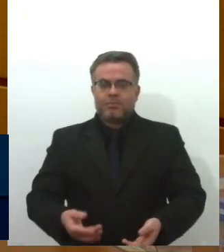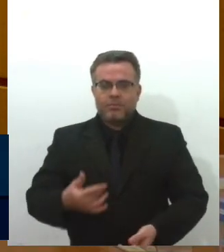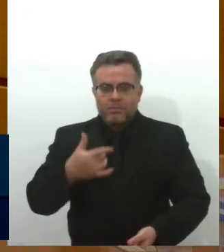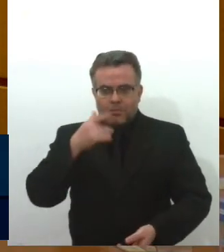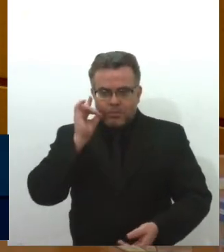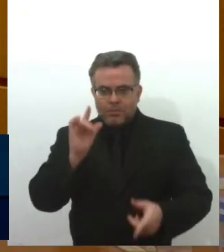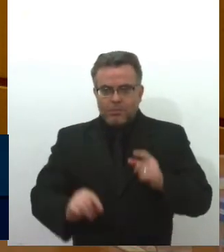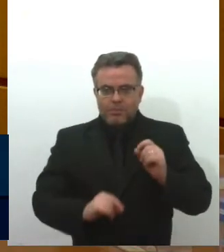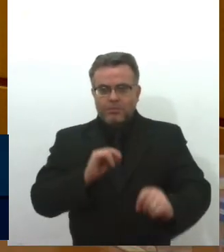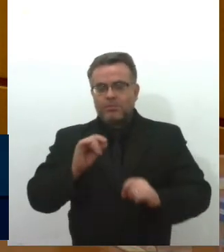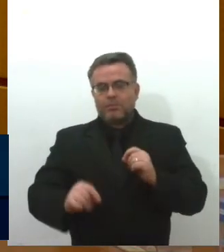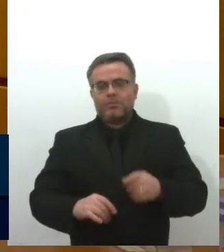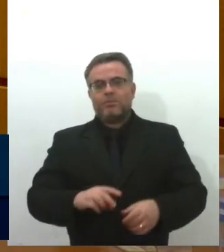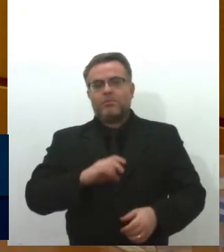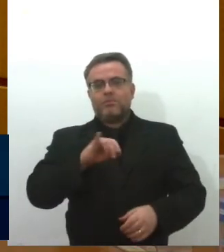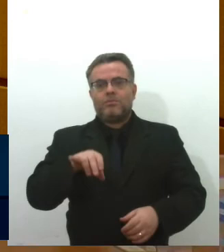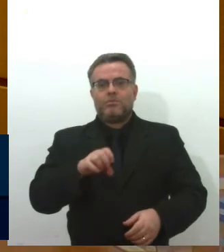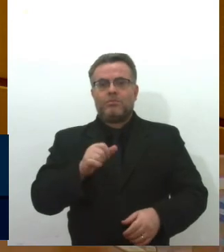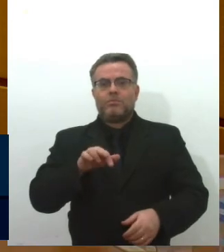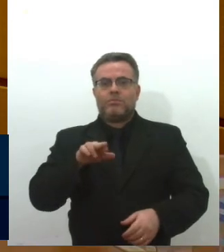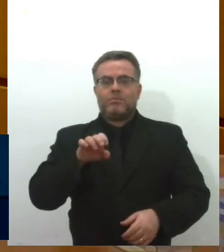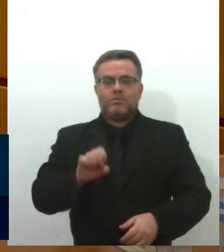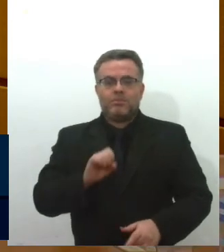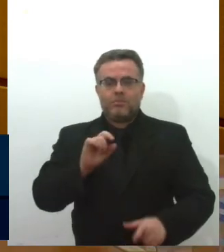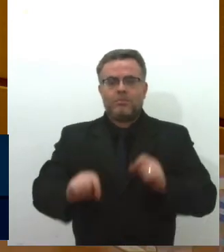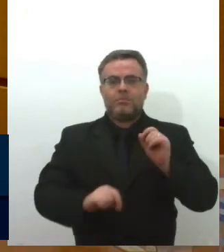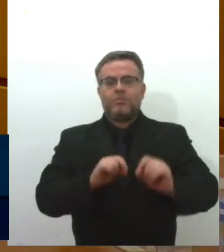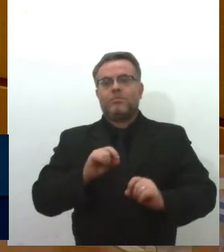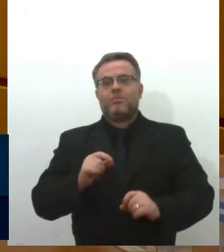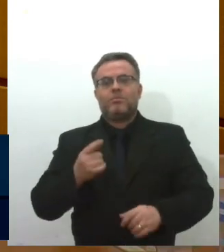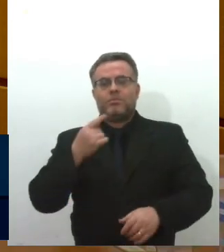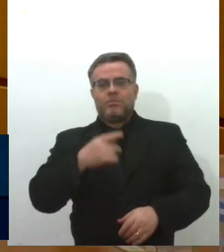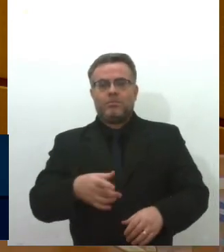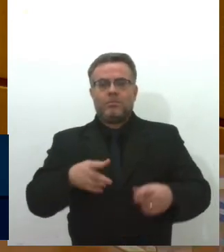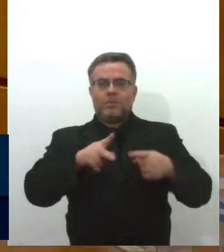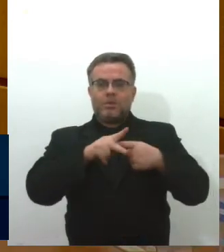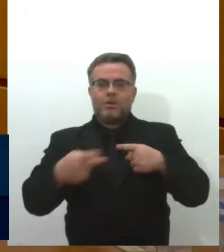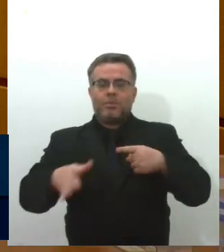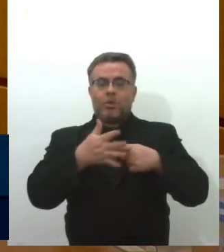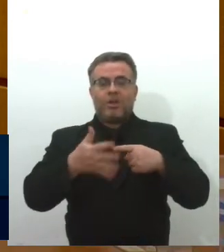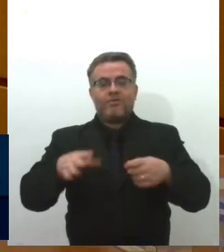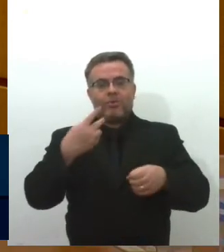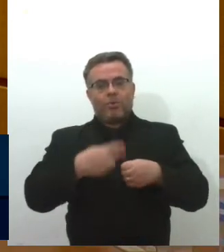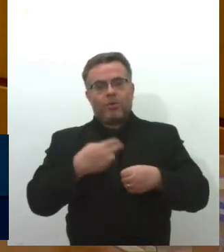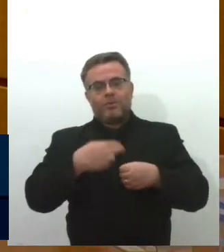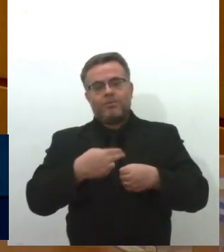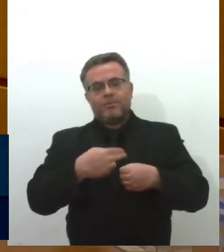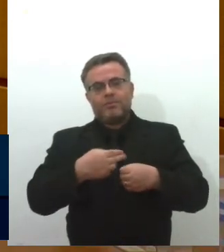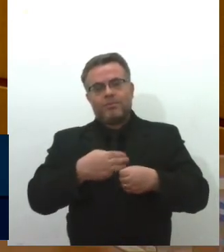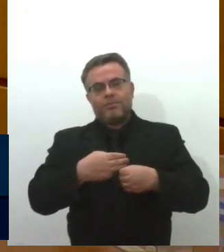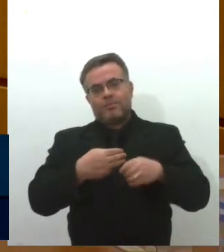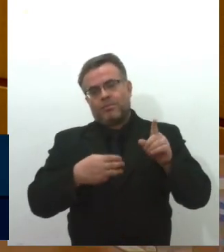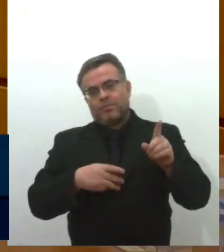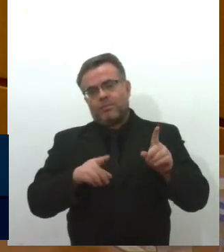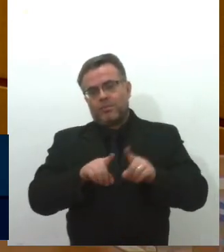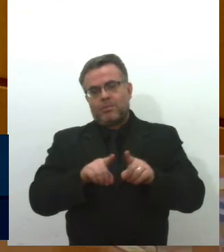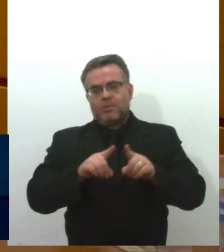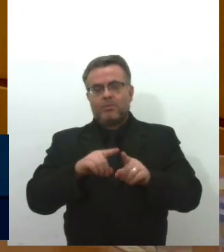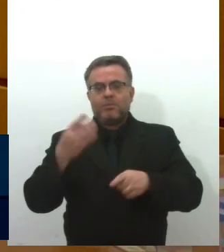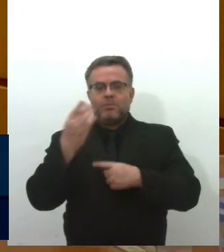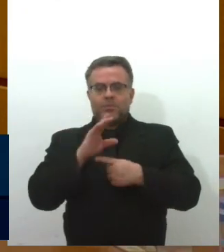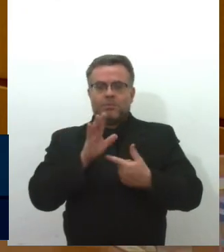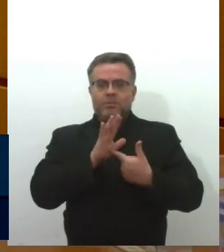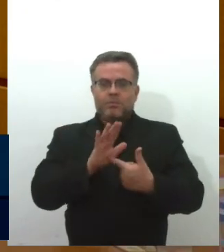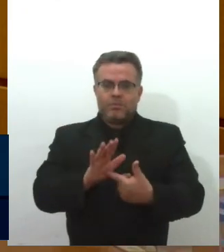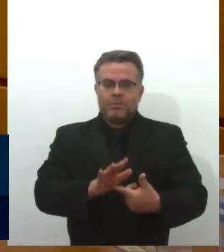chegou o doutor Juarez, liderança forte aí, Porto da Folha, amigo e parceiro, mandou um vídeo também, mostrando